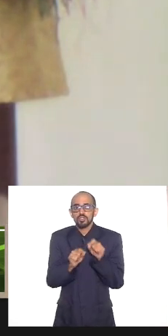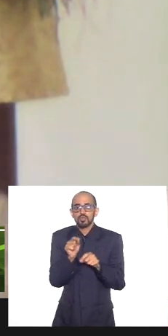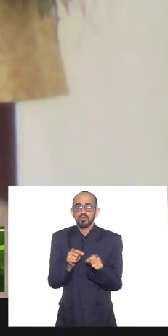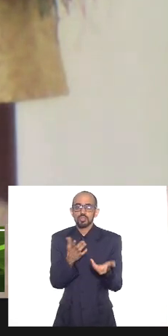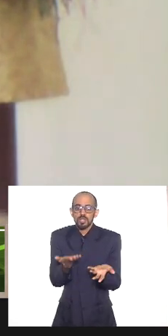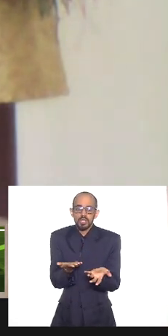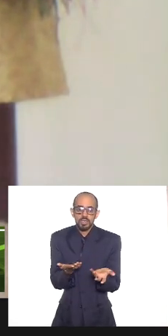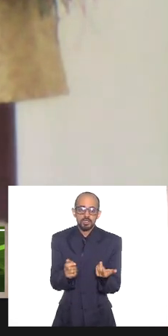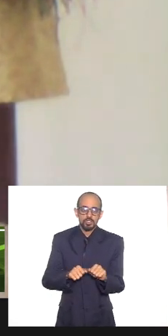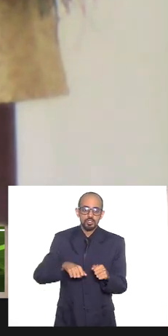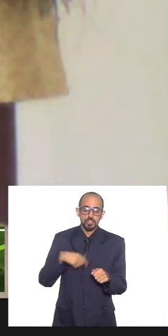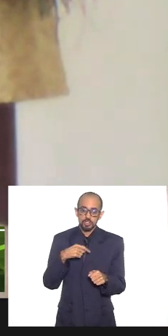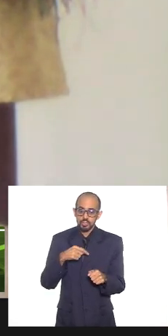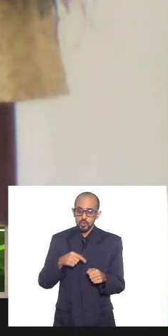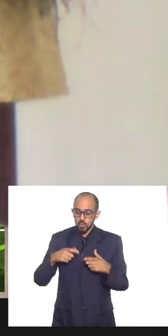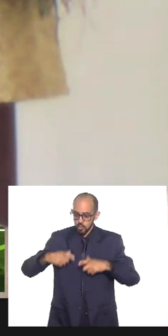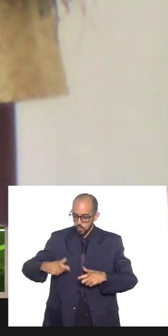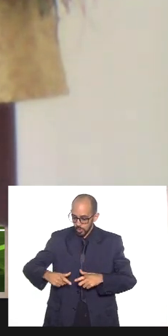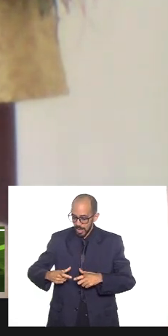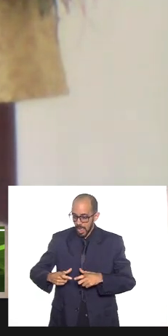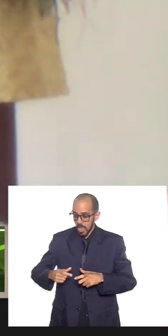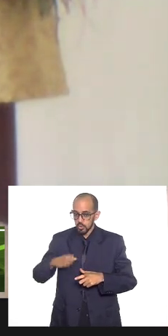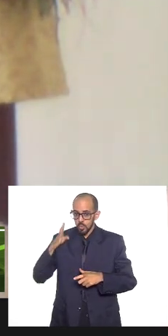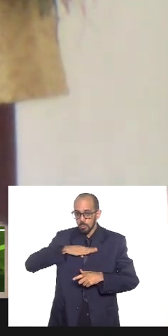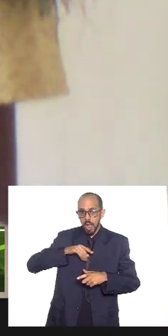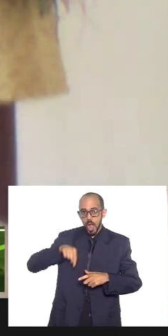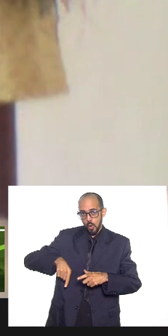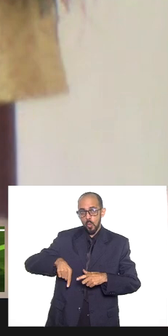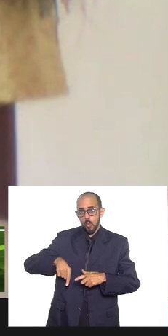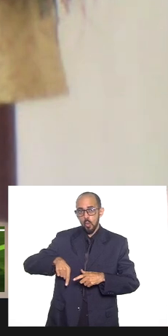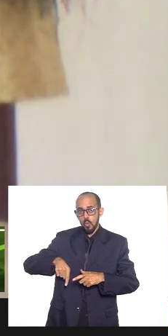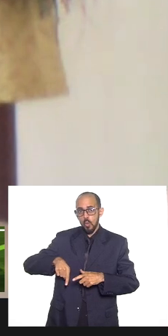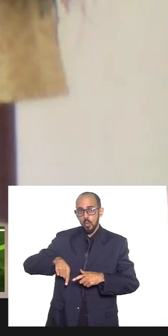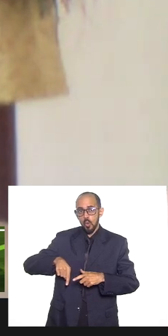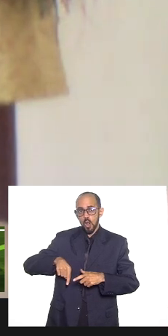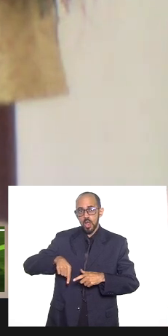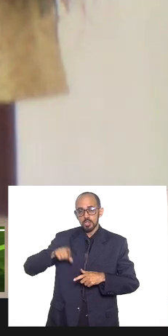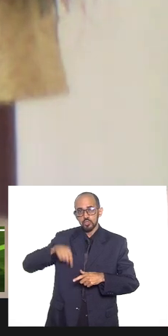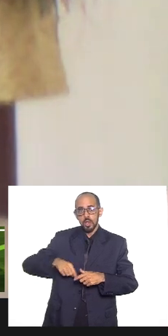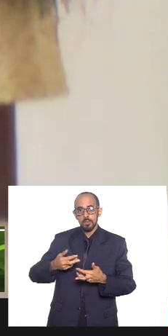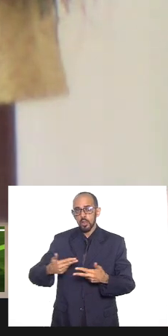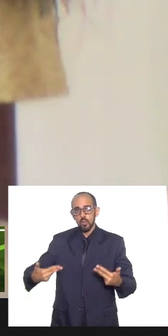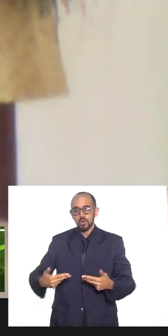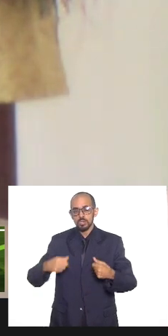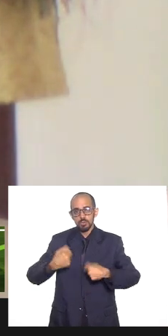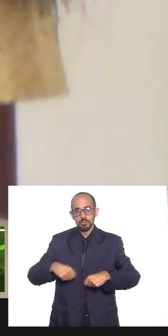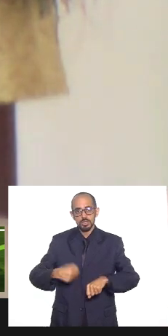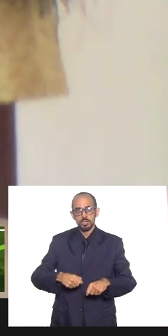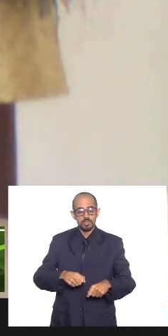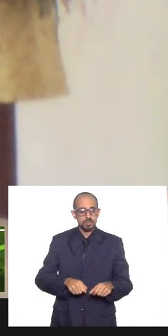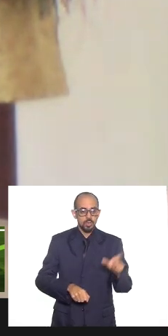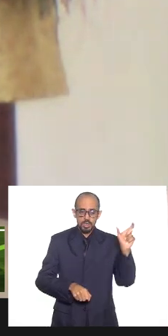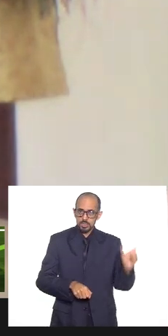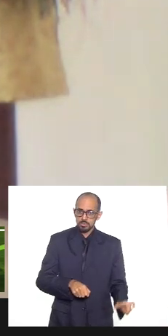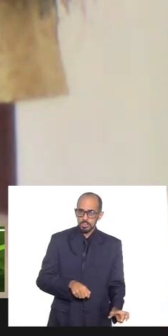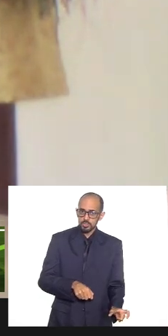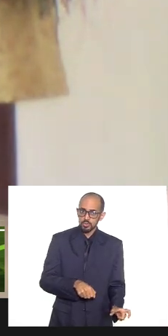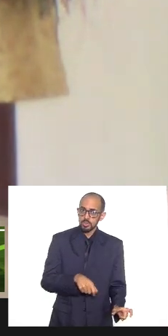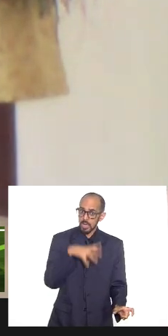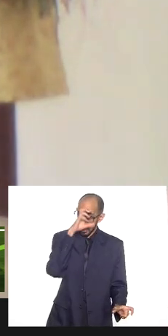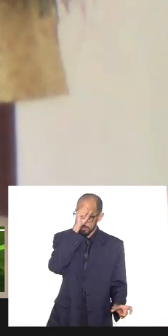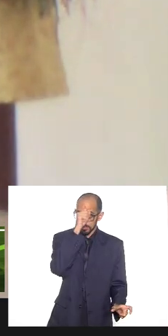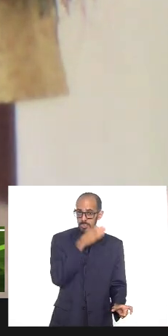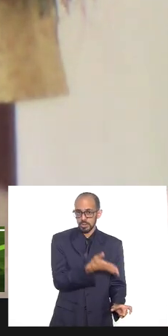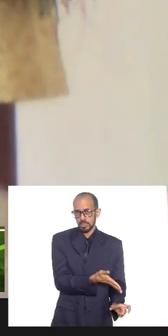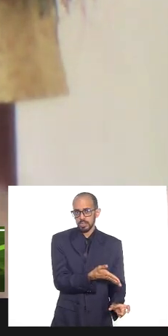nós o lugar do mal, etc. Isso é um negócio que precisa, que as pessoas precisam aprender,